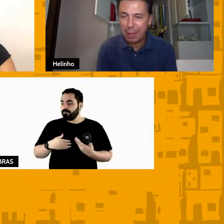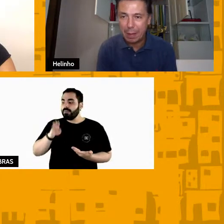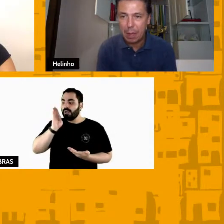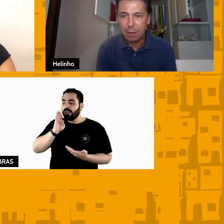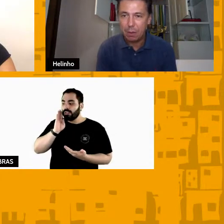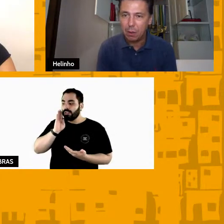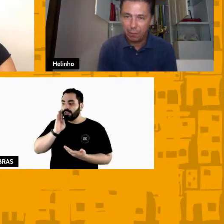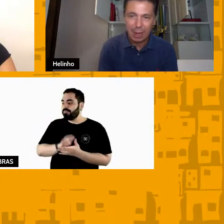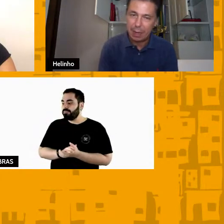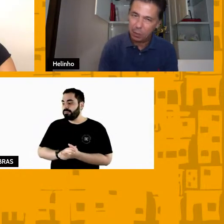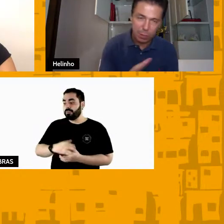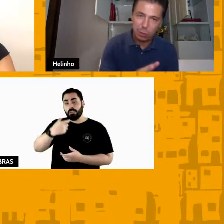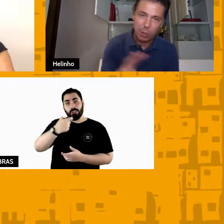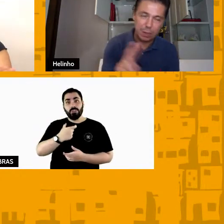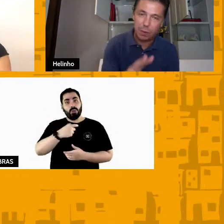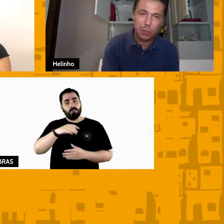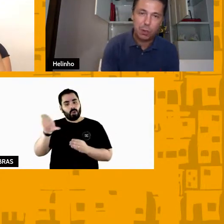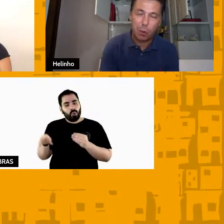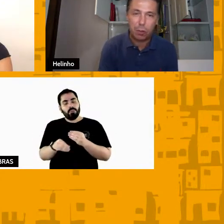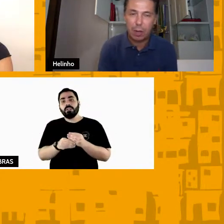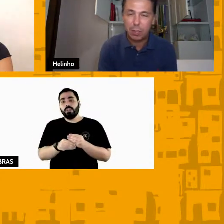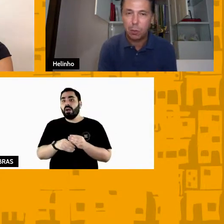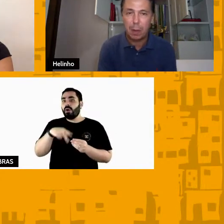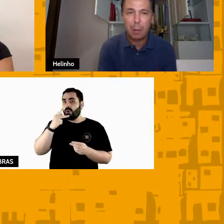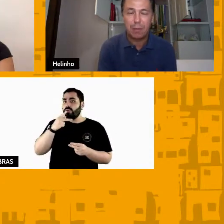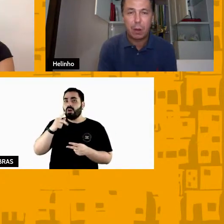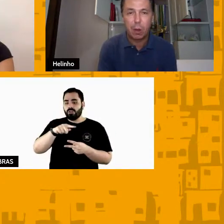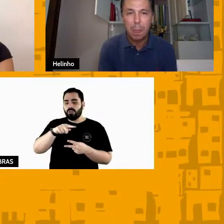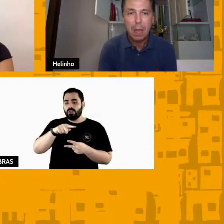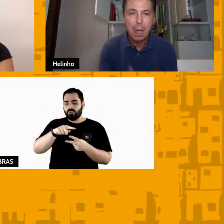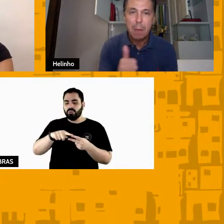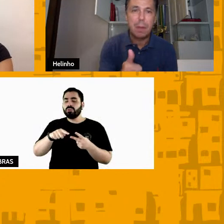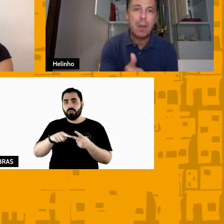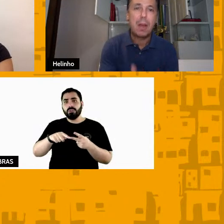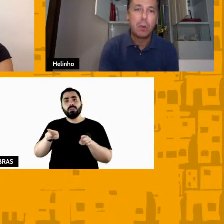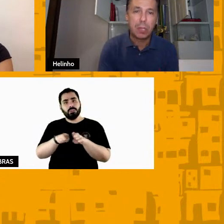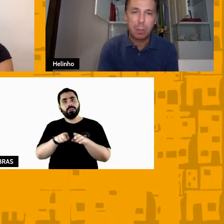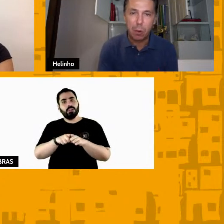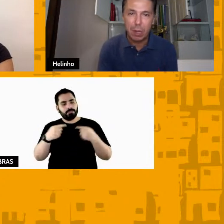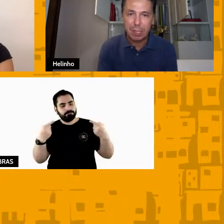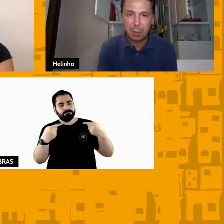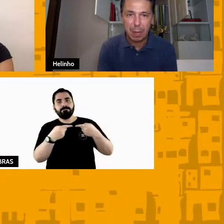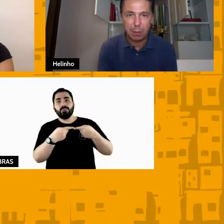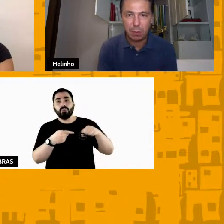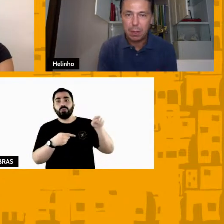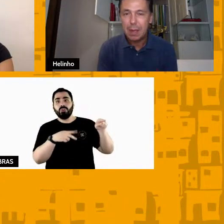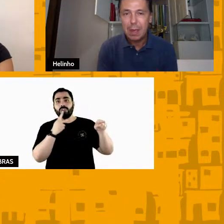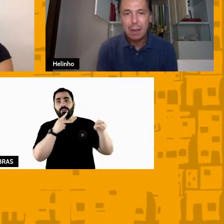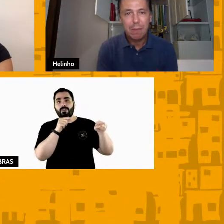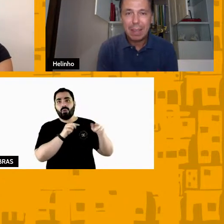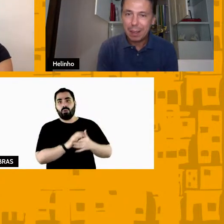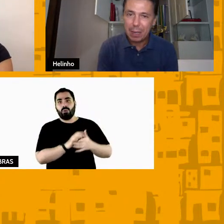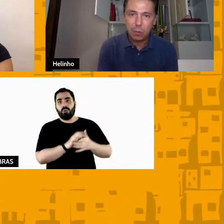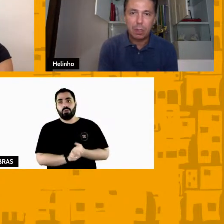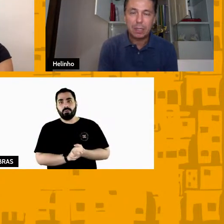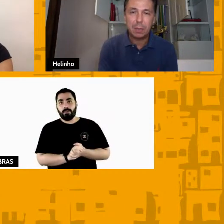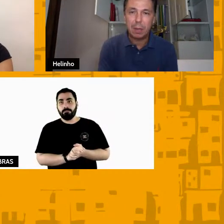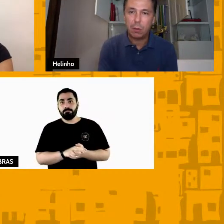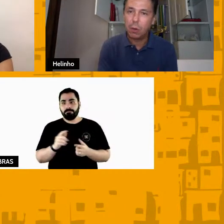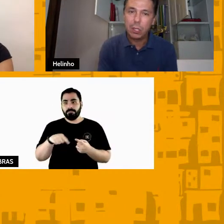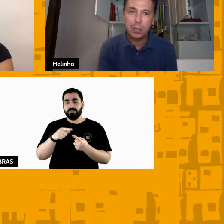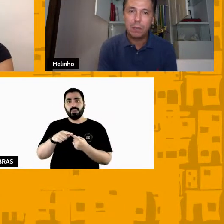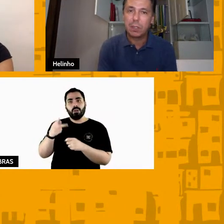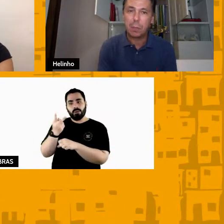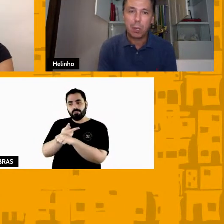complementar eu falaria duas coisas que vão de encontro a isso que o Pablo falou primeiro é a busca por conhecimento vá atrás do